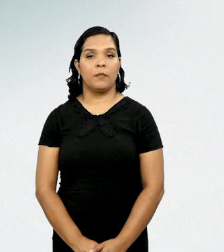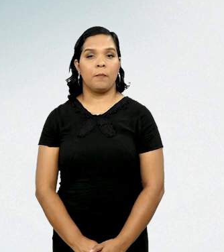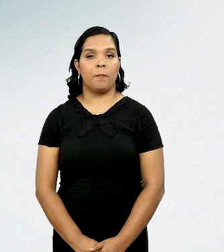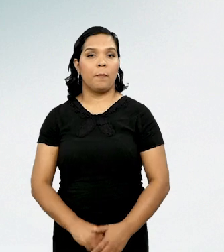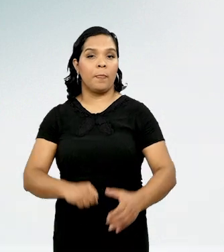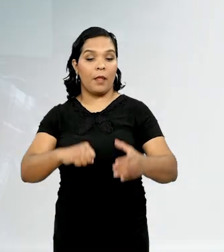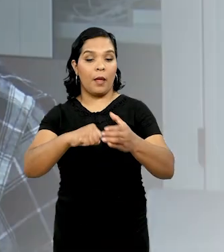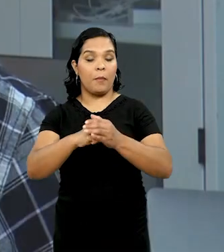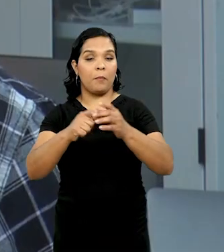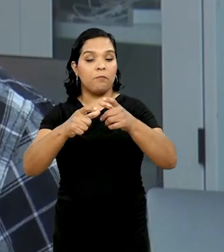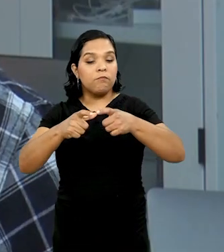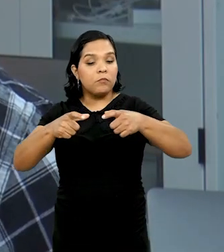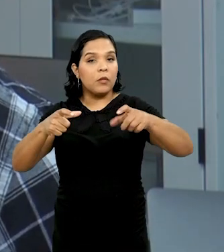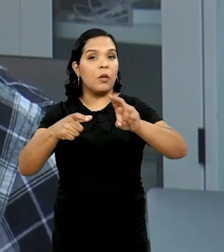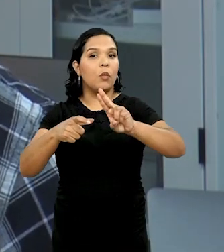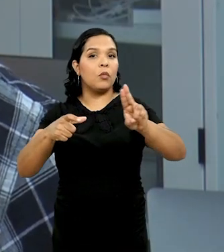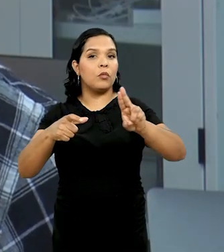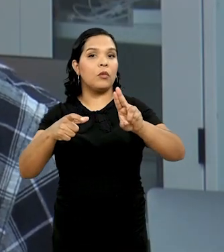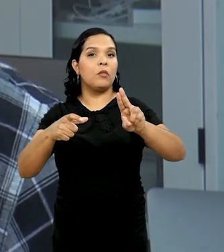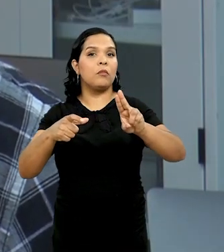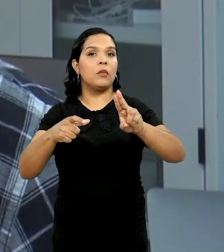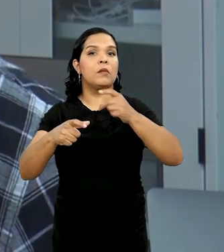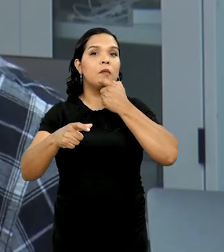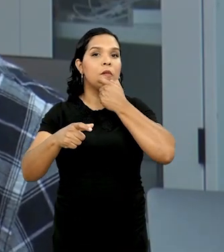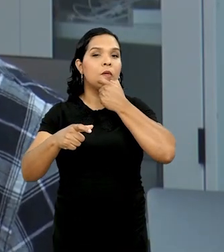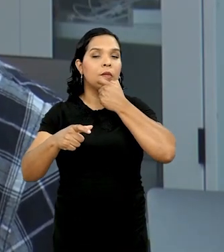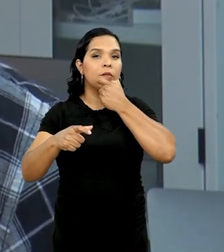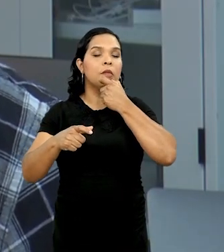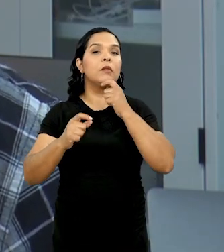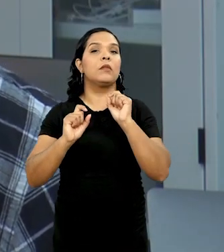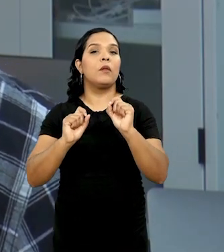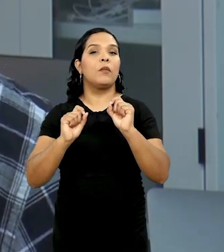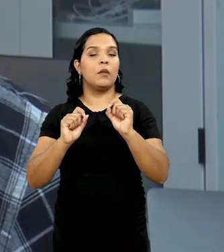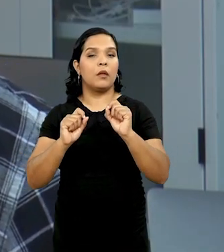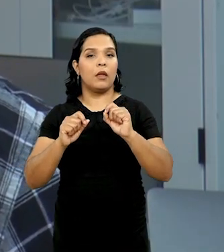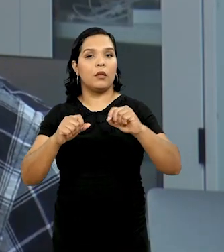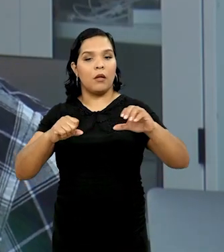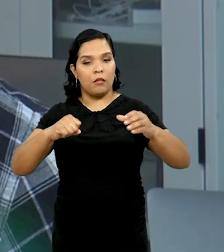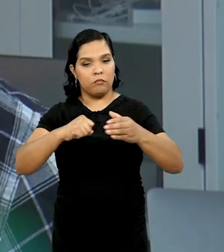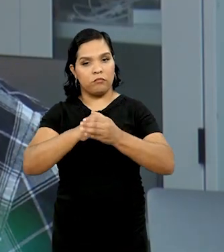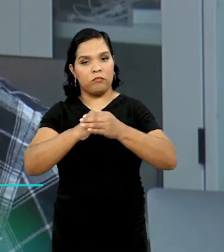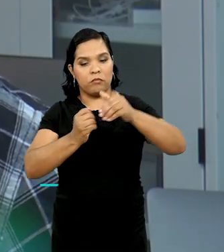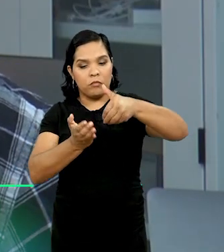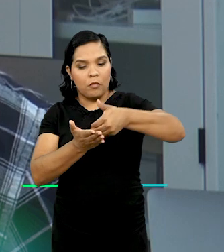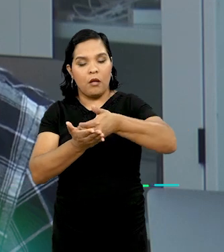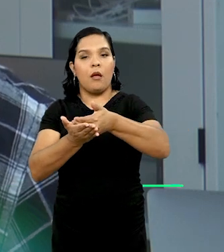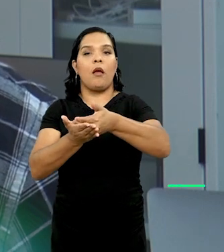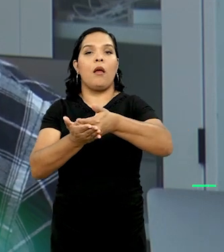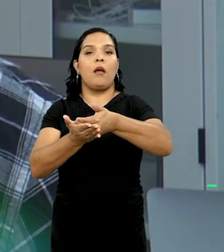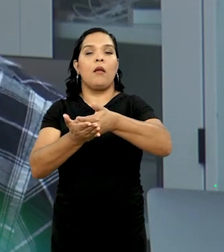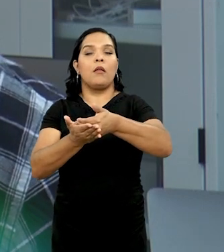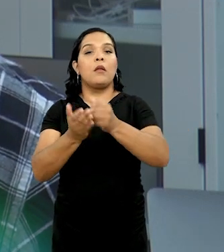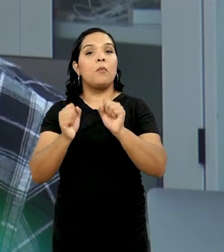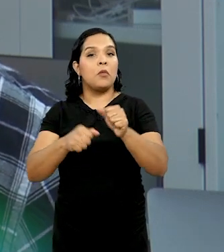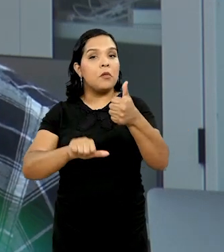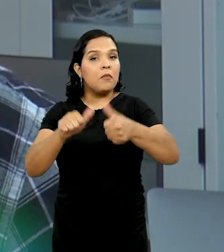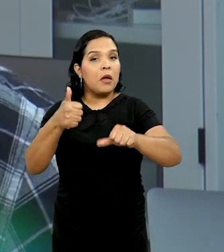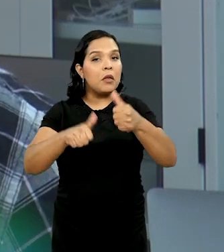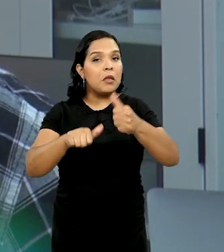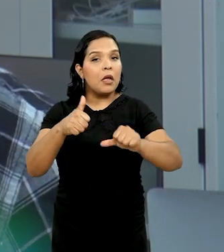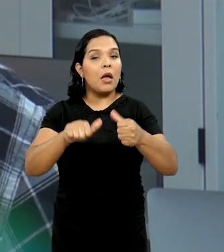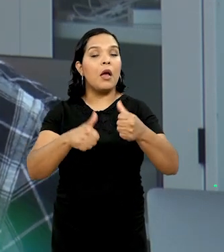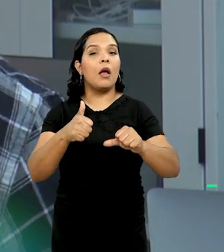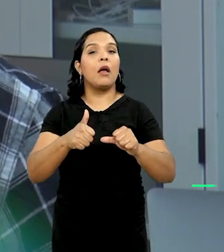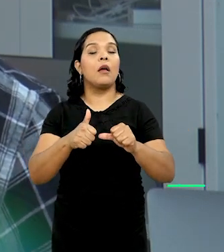A palmilha, denominada Sense Shoes, é um dispositivo vestível que permite a avaliação de forma